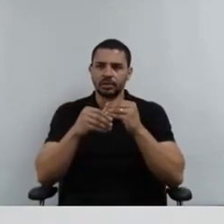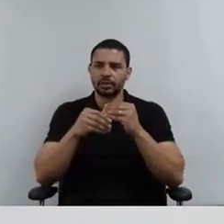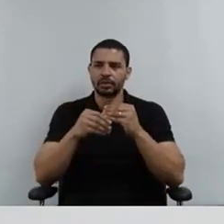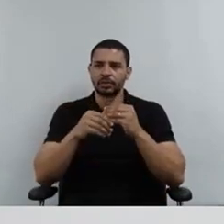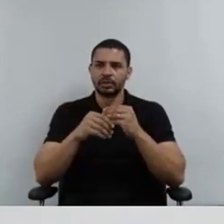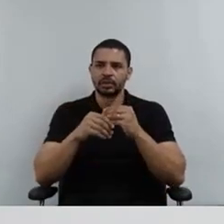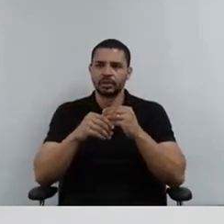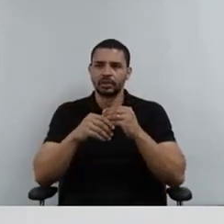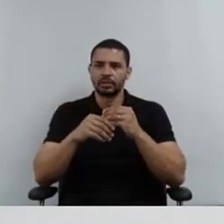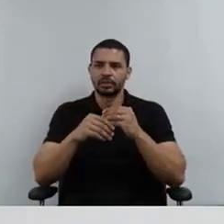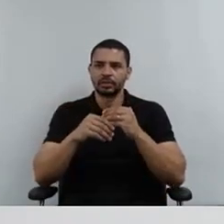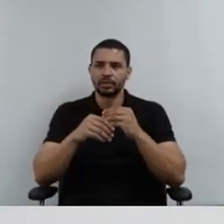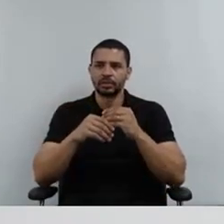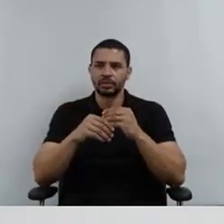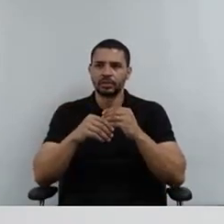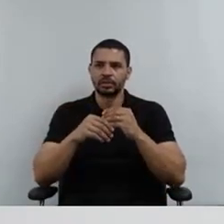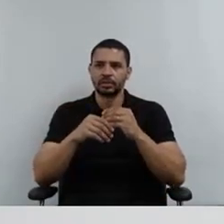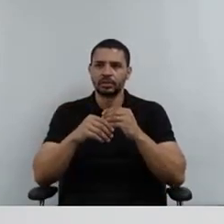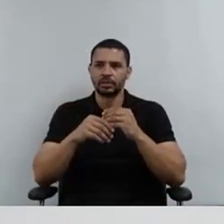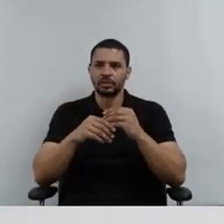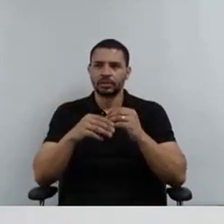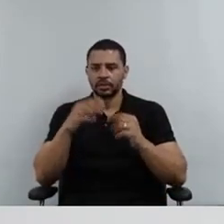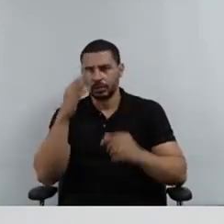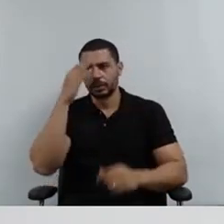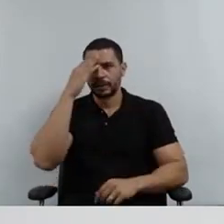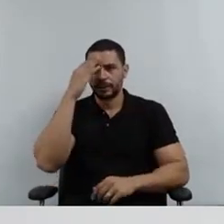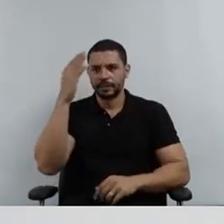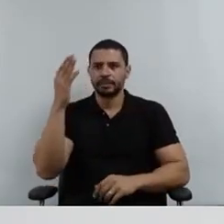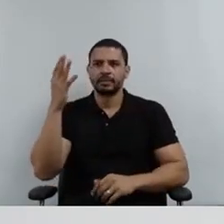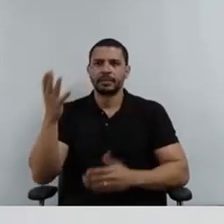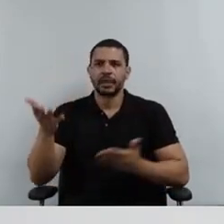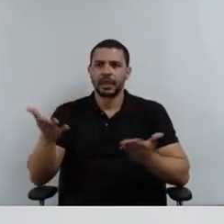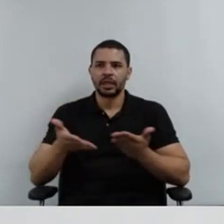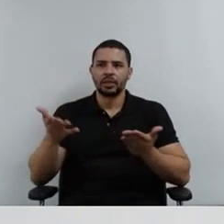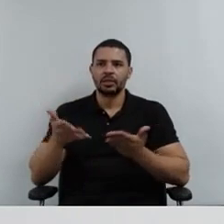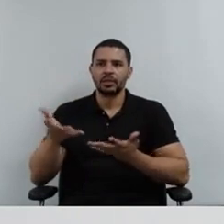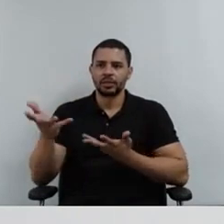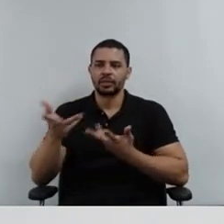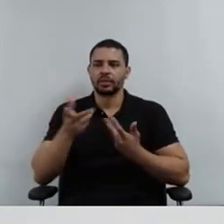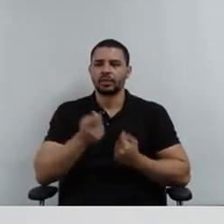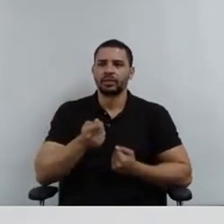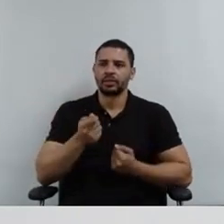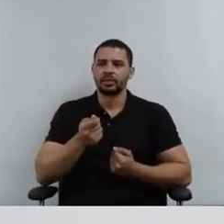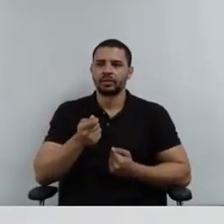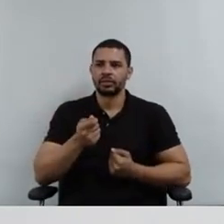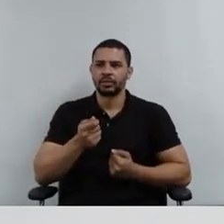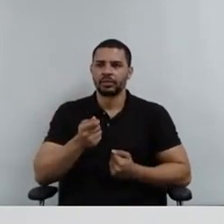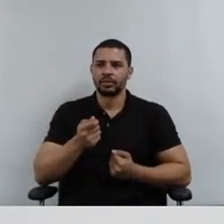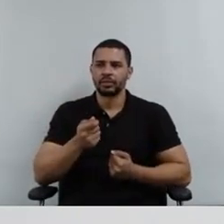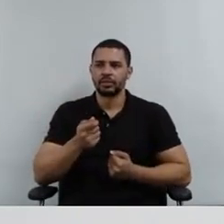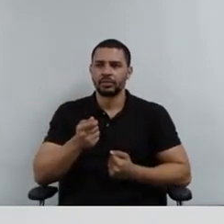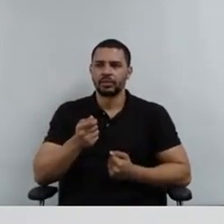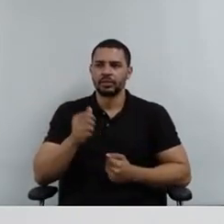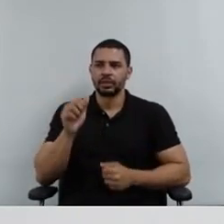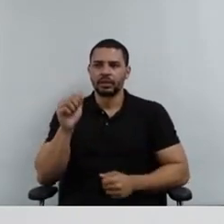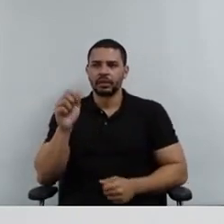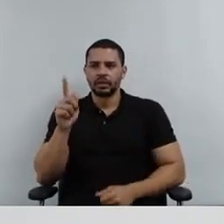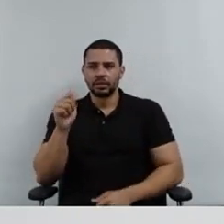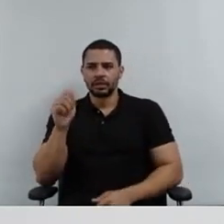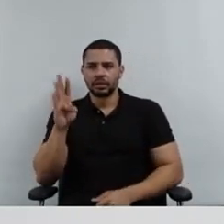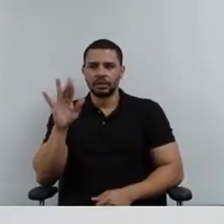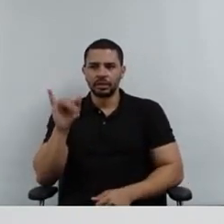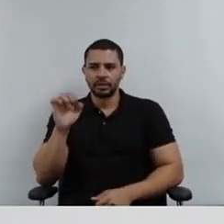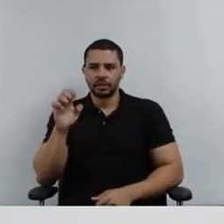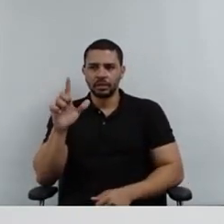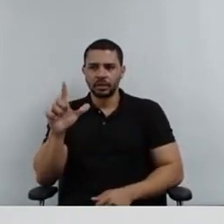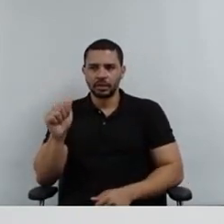nesse sentido. Então, eu agradeço aqui a participação e chamo agora também, dando as boas-vindas aqui, a Anabela Andrade, que ela é